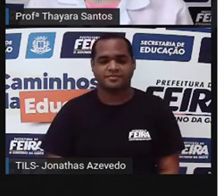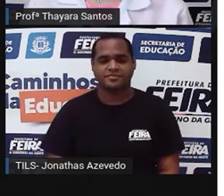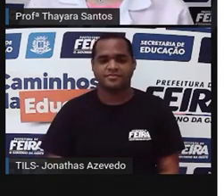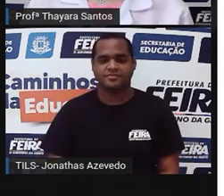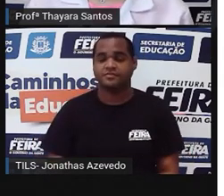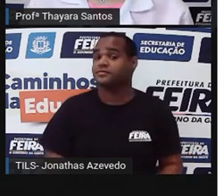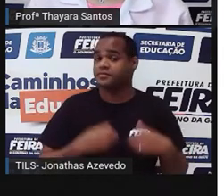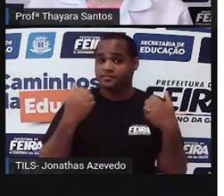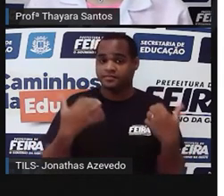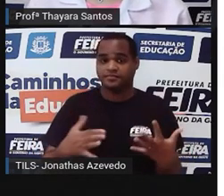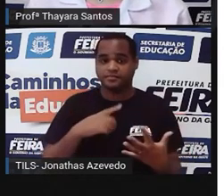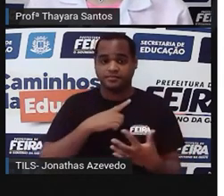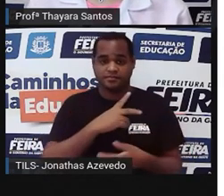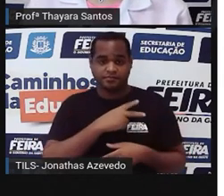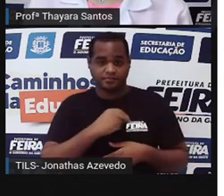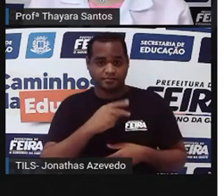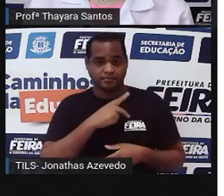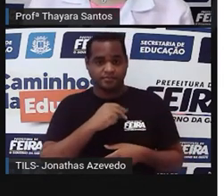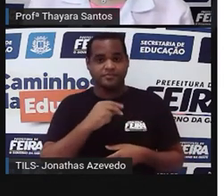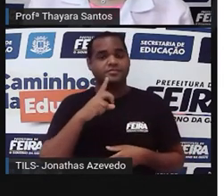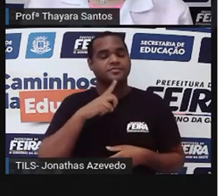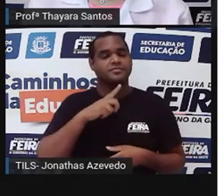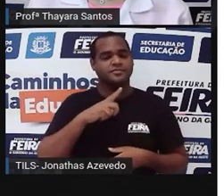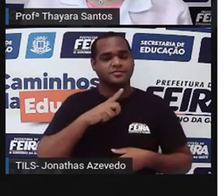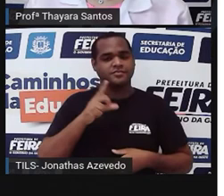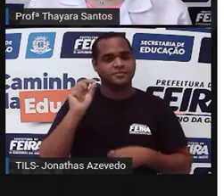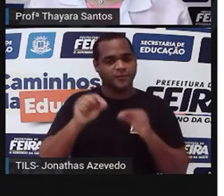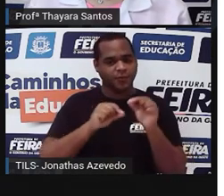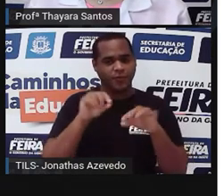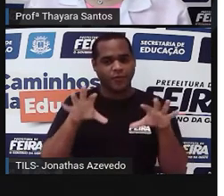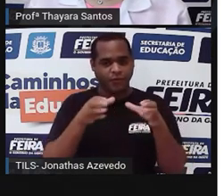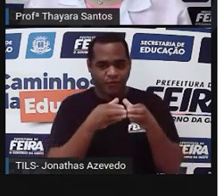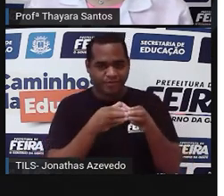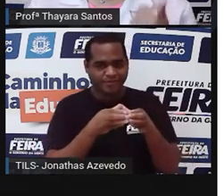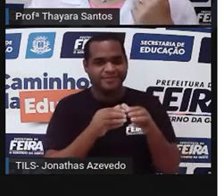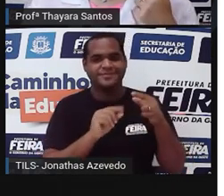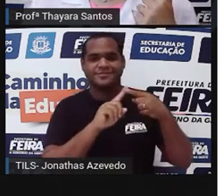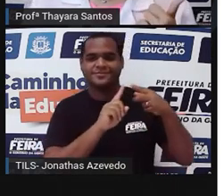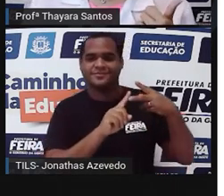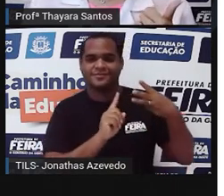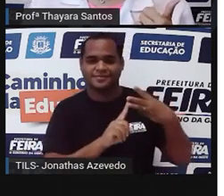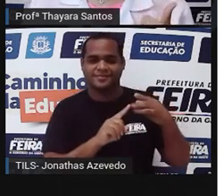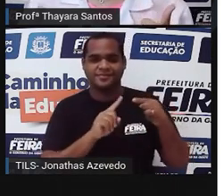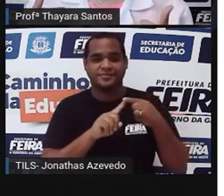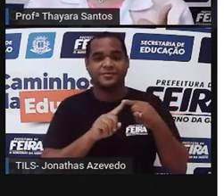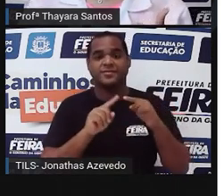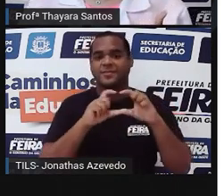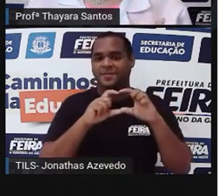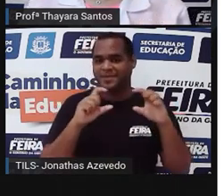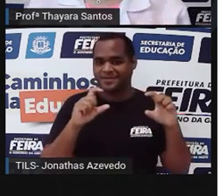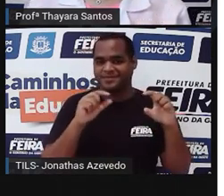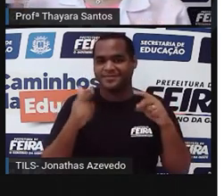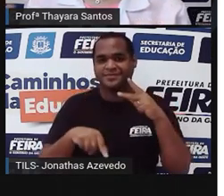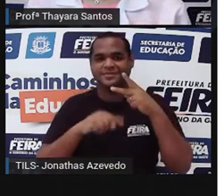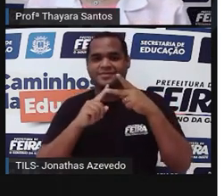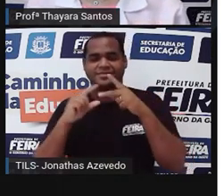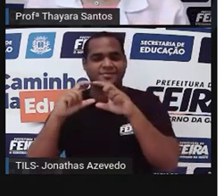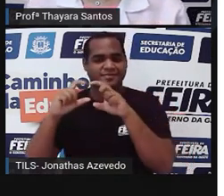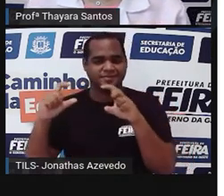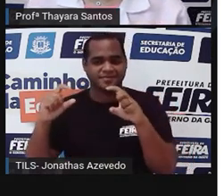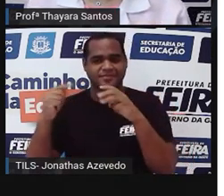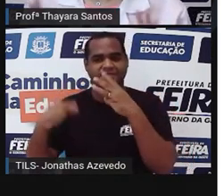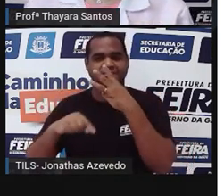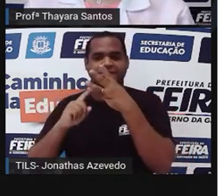Os mamíferos, eles estão classificados em três categorias. Os monotremados, marsupiais e os